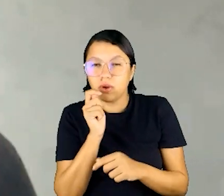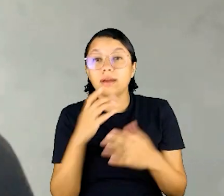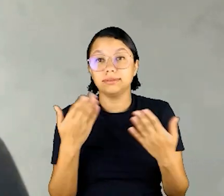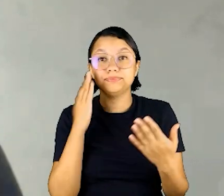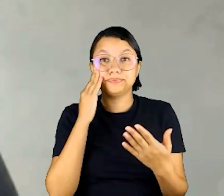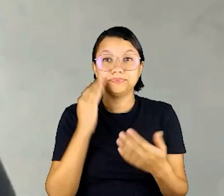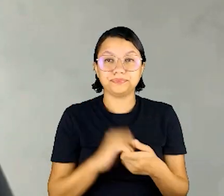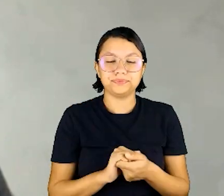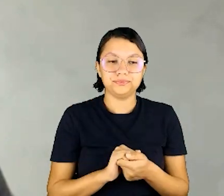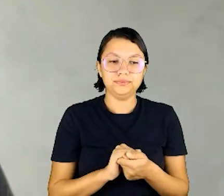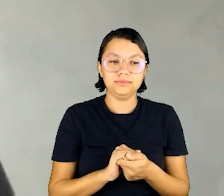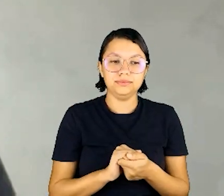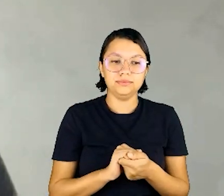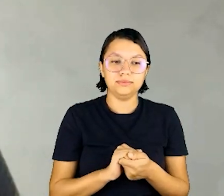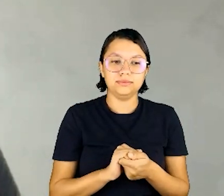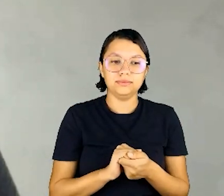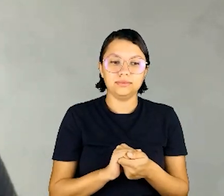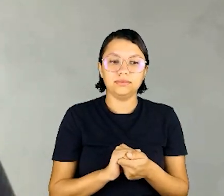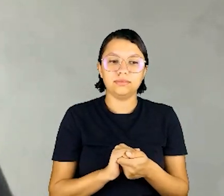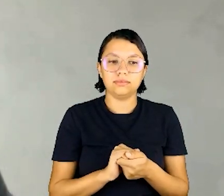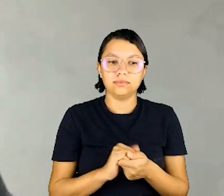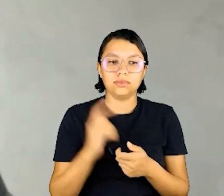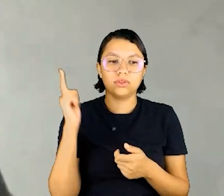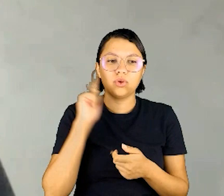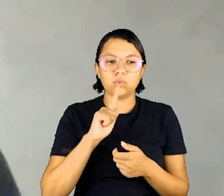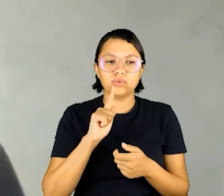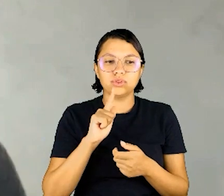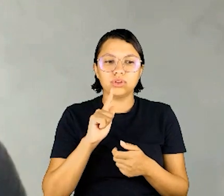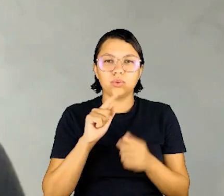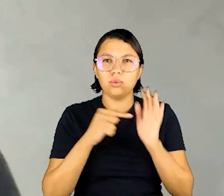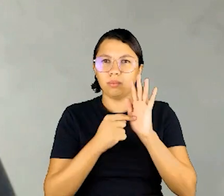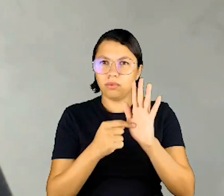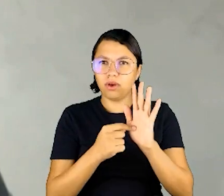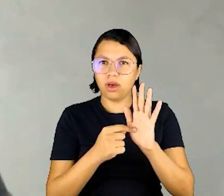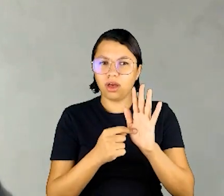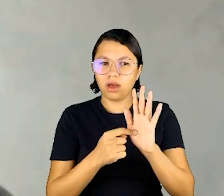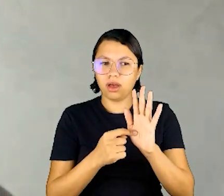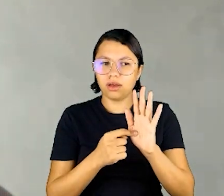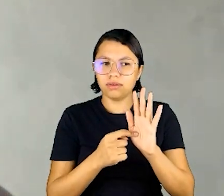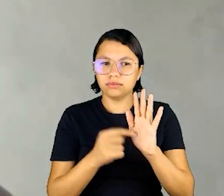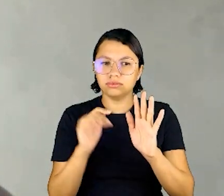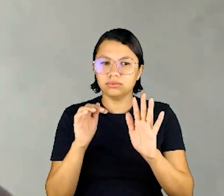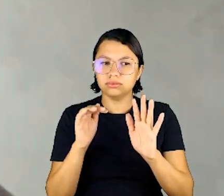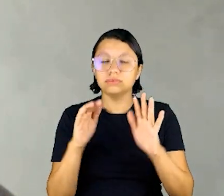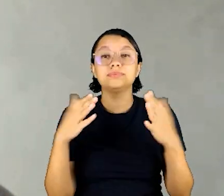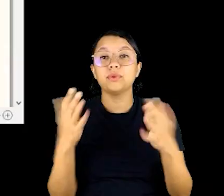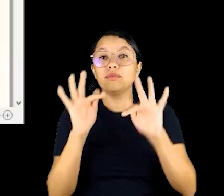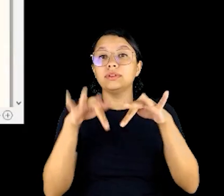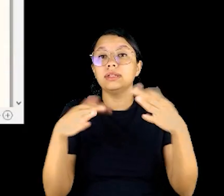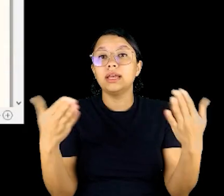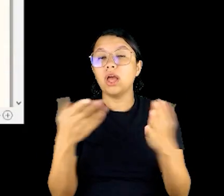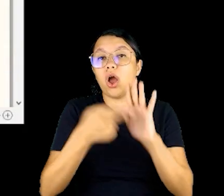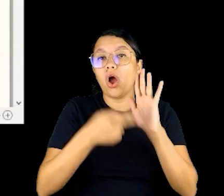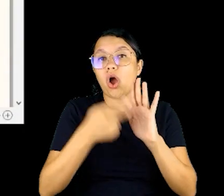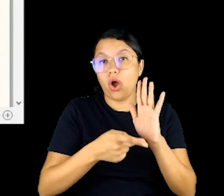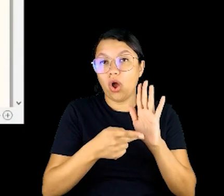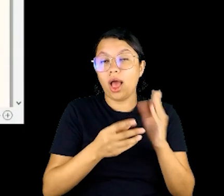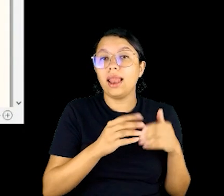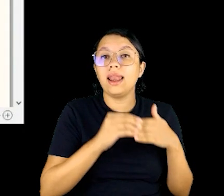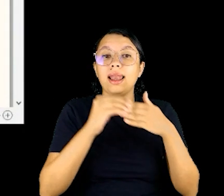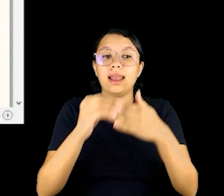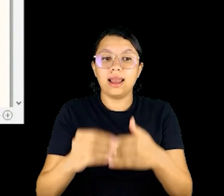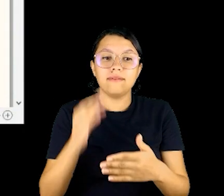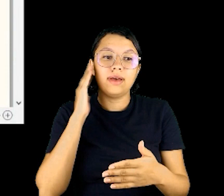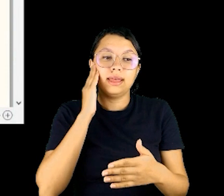obrigada. Agora compartilhamos o material. Pode descer, pode descer, Wagner, por favor. Eu consigo descer aqui, acho que não, né? Bom, então a finalidade do projeto é essa,